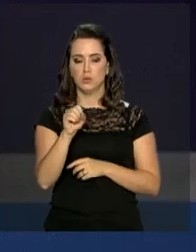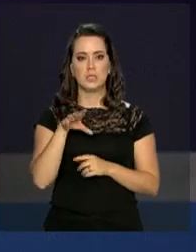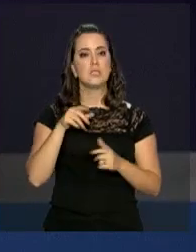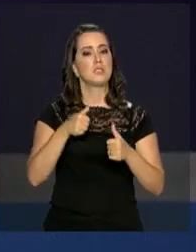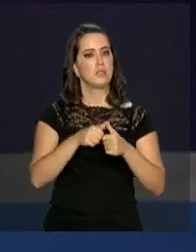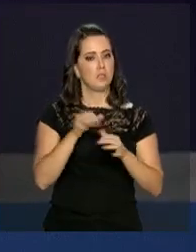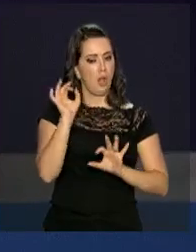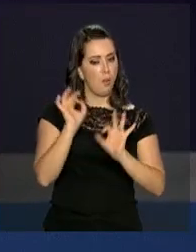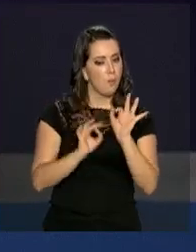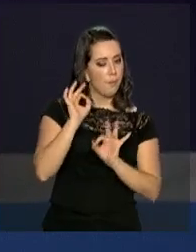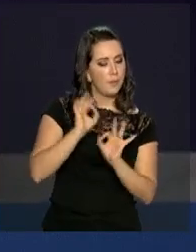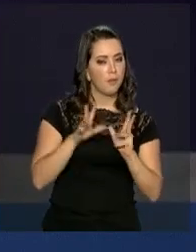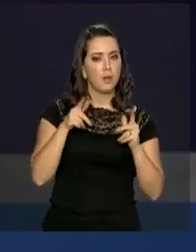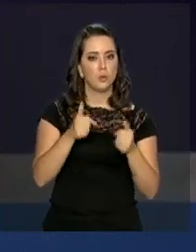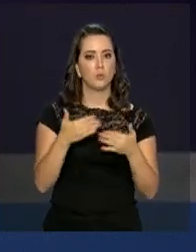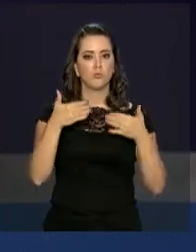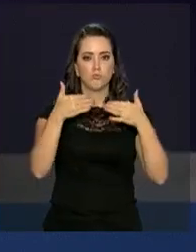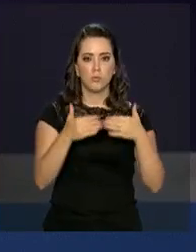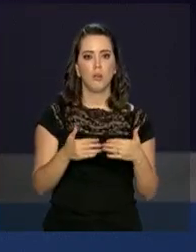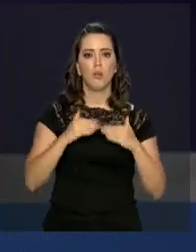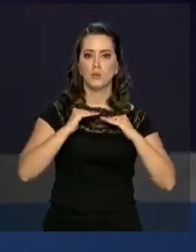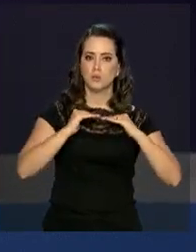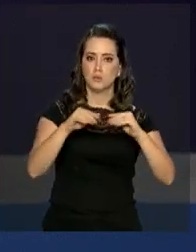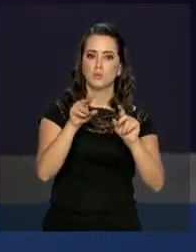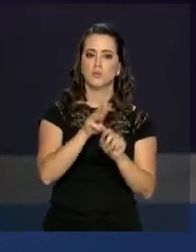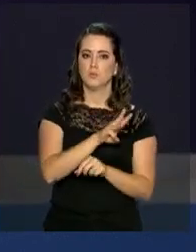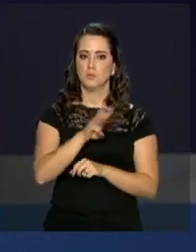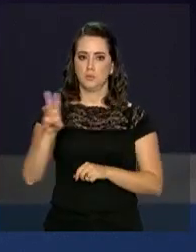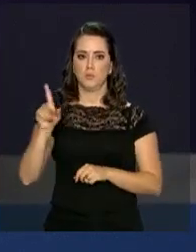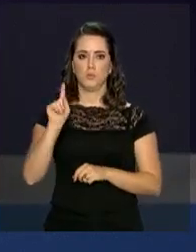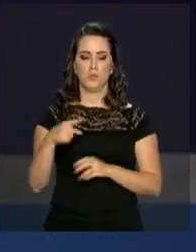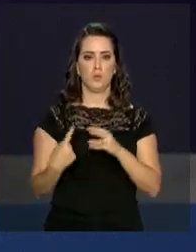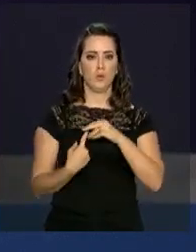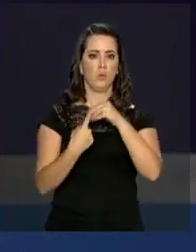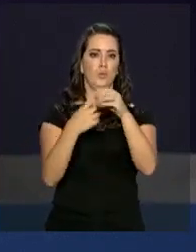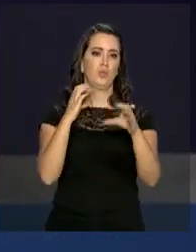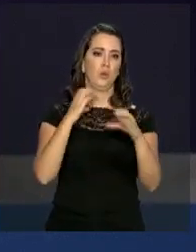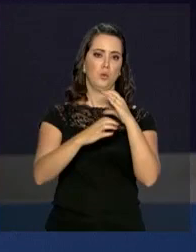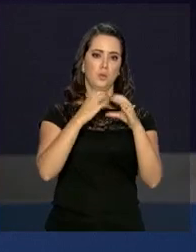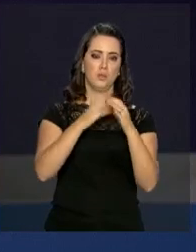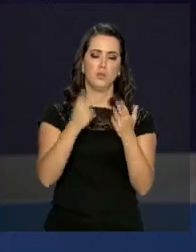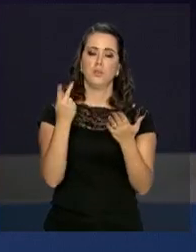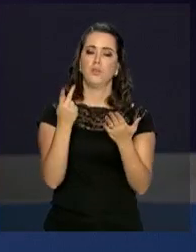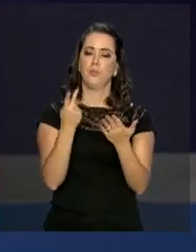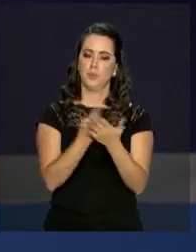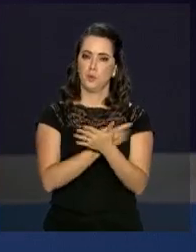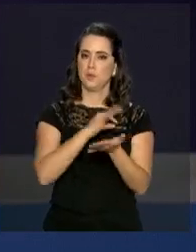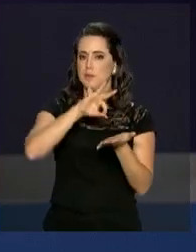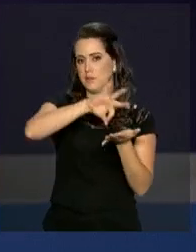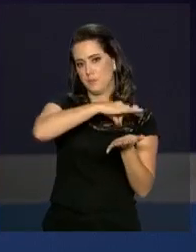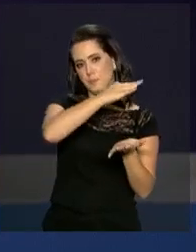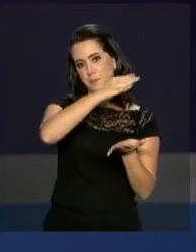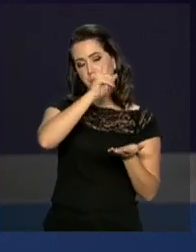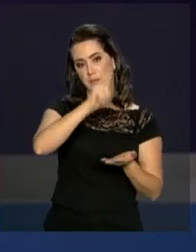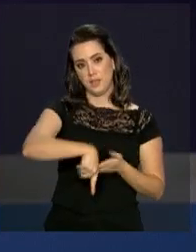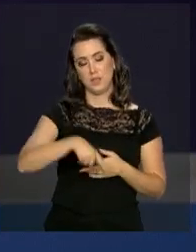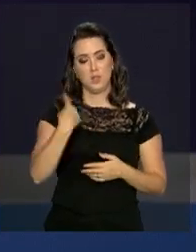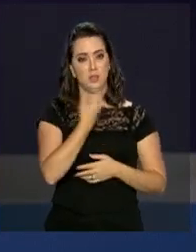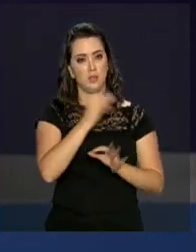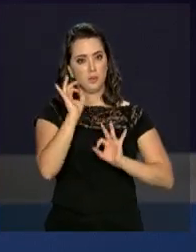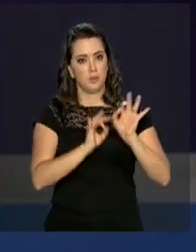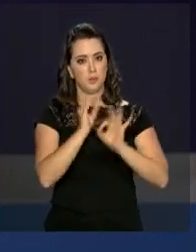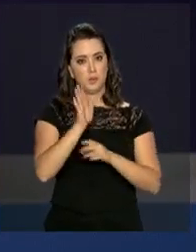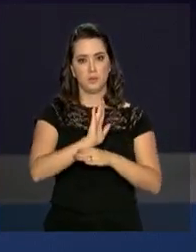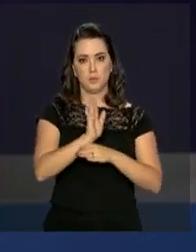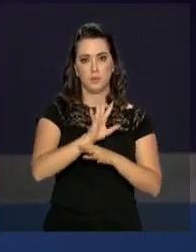todas as medidas para garantir a estabilidade do site, o único canal para a realização das inscrições. Nós preparamos